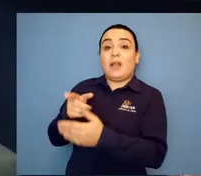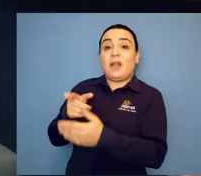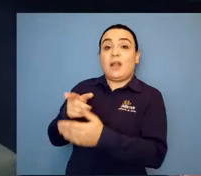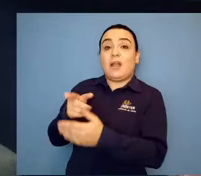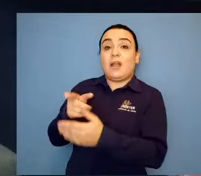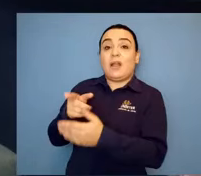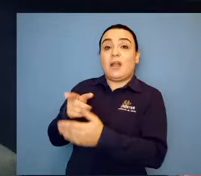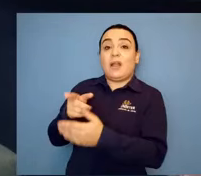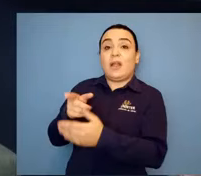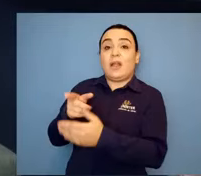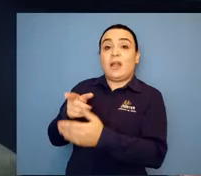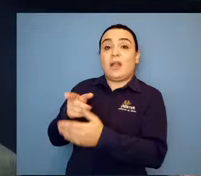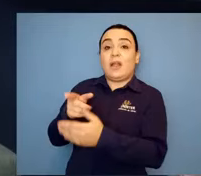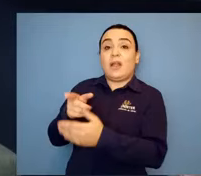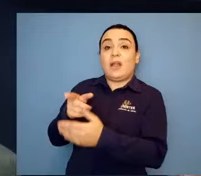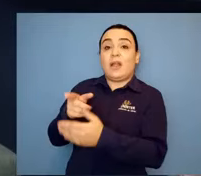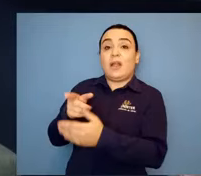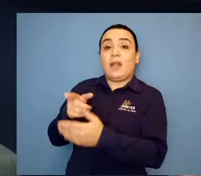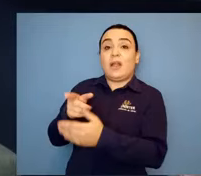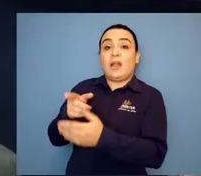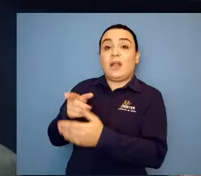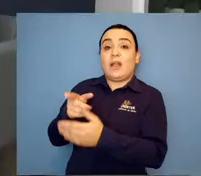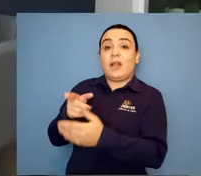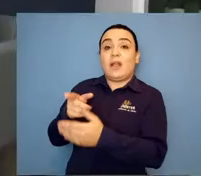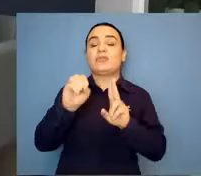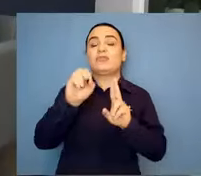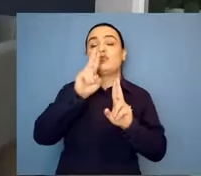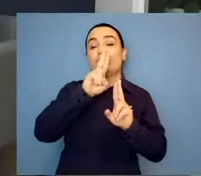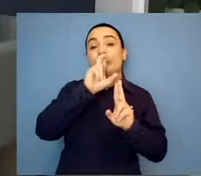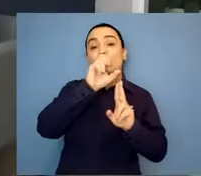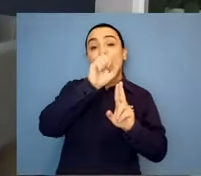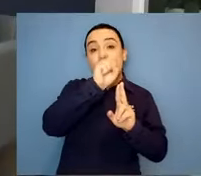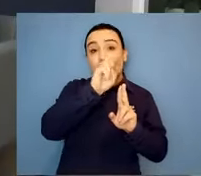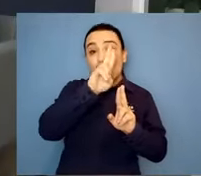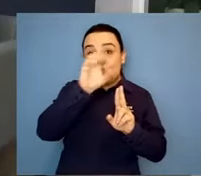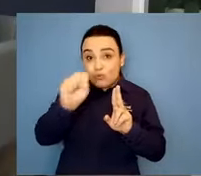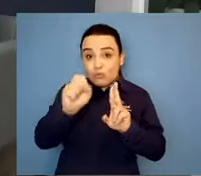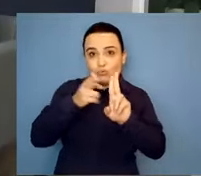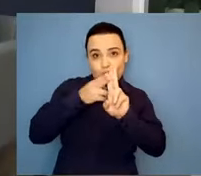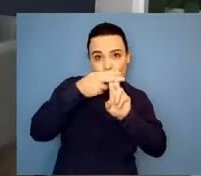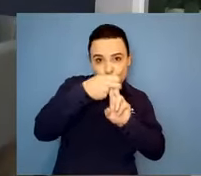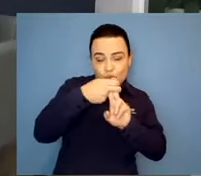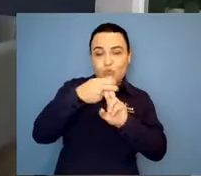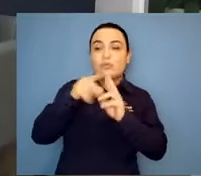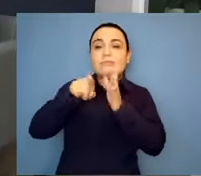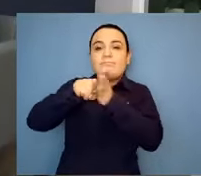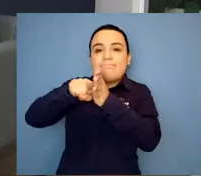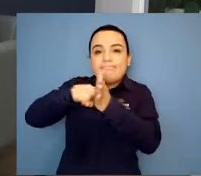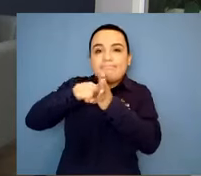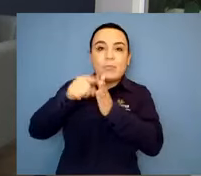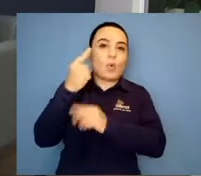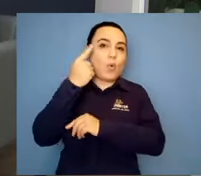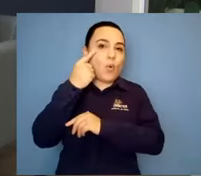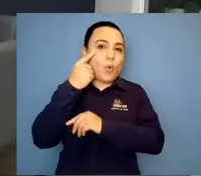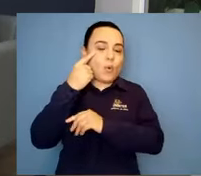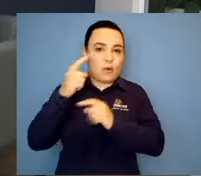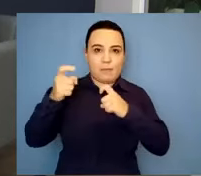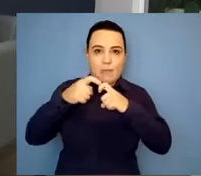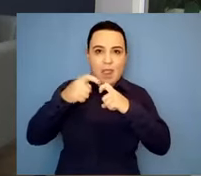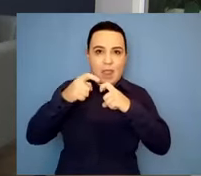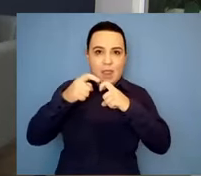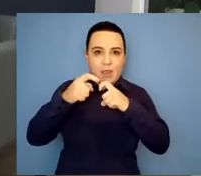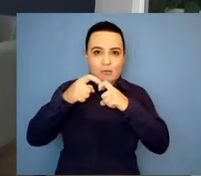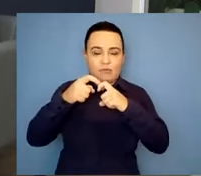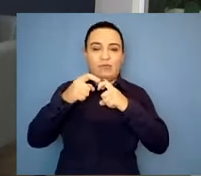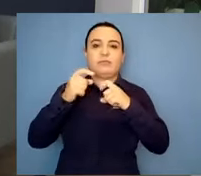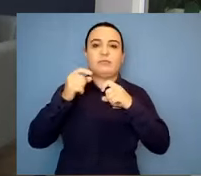super funcionou. Levei, só que assim, tudo, professora, demora tempo. É. Entre uma consulta e outra, né? Sim.